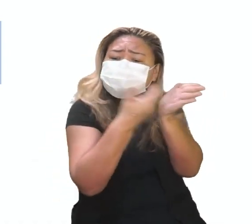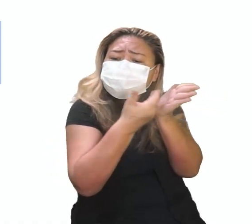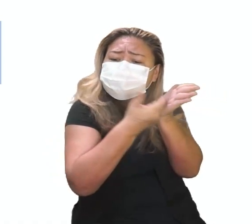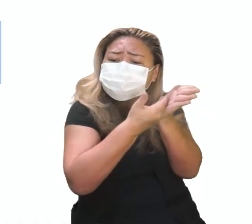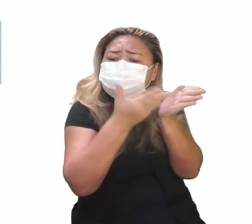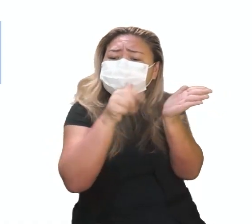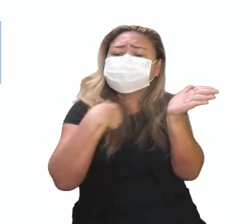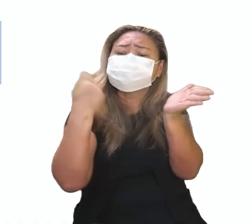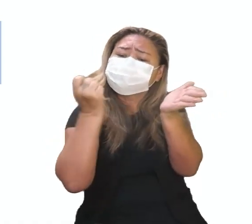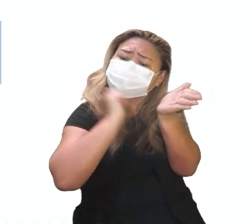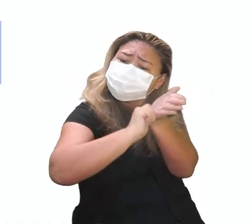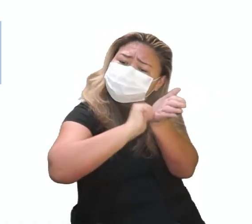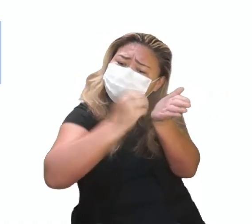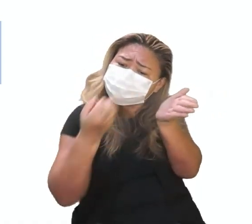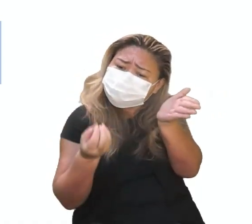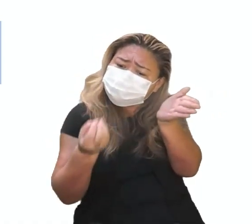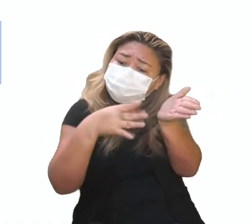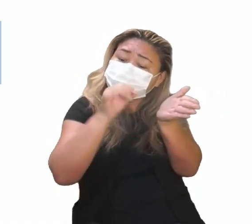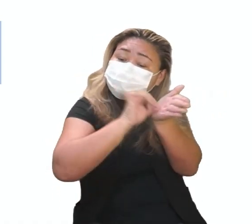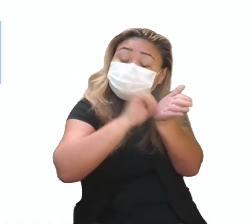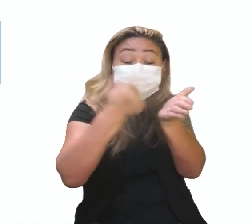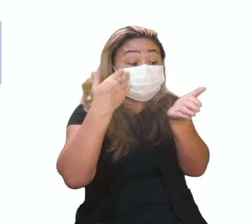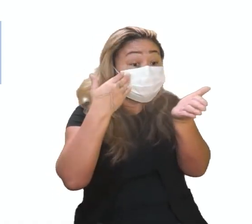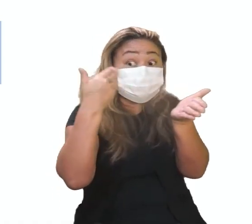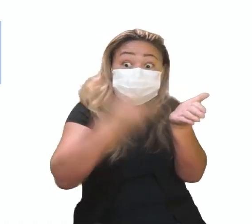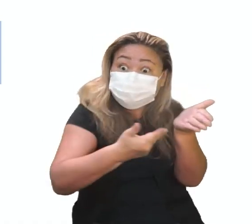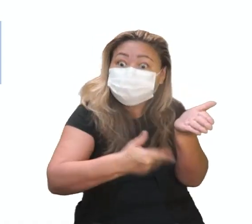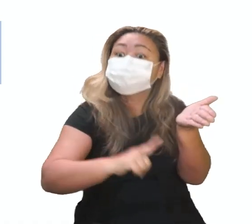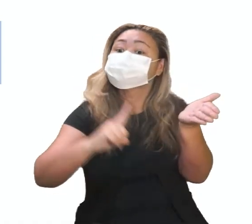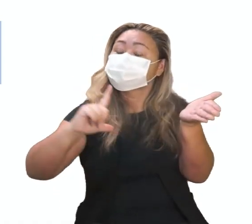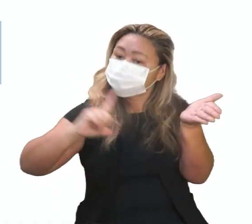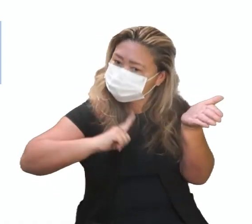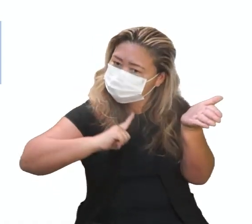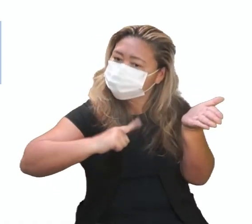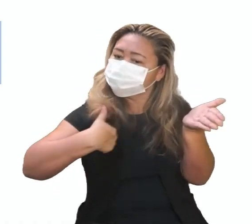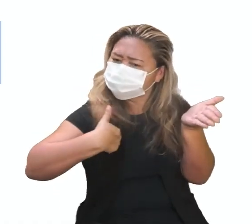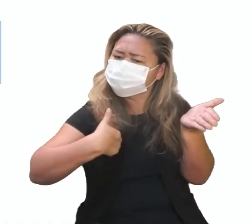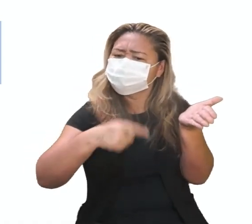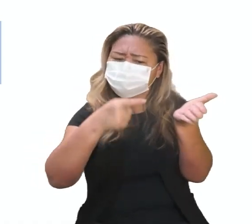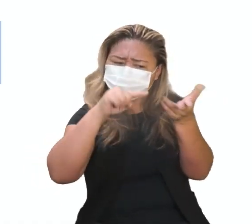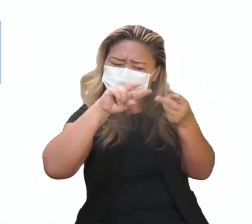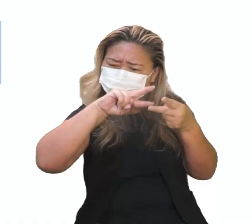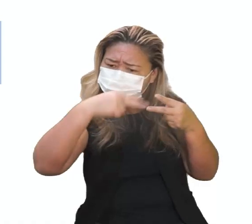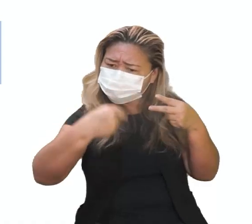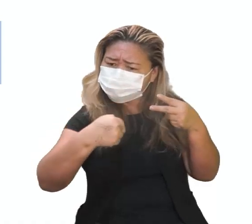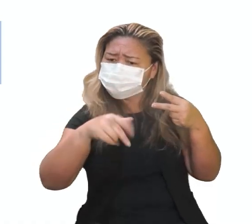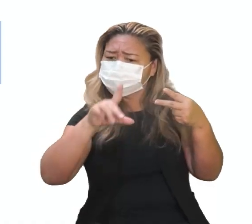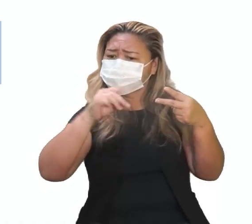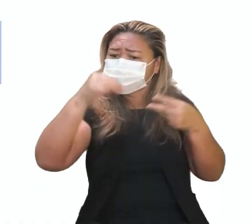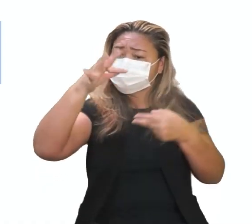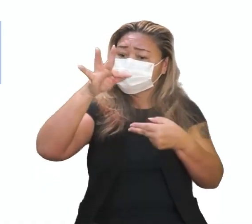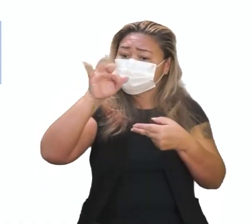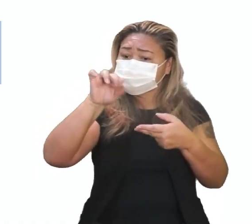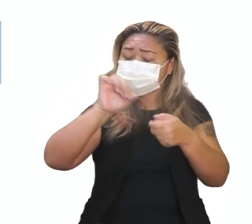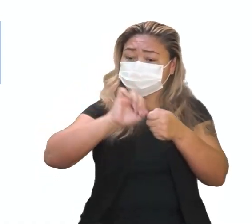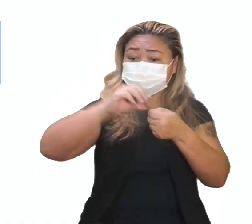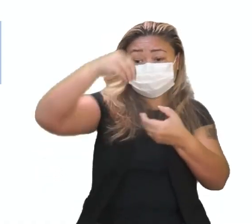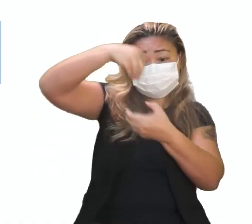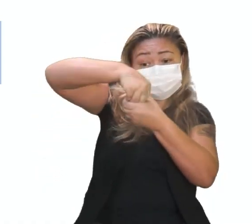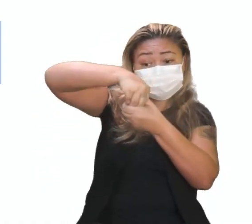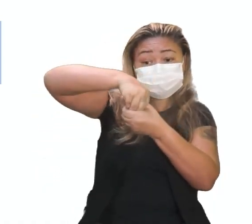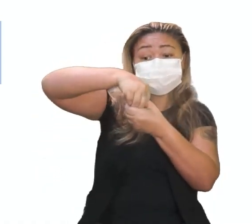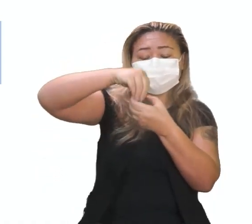ele trabalhou e eles realmente constataram que existia um fator determinante dentro dos